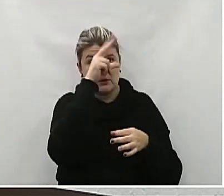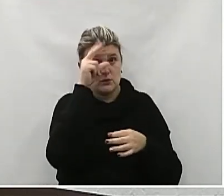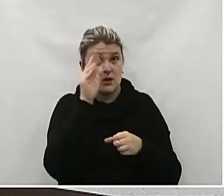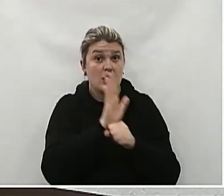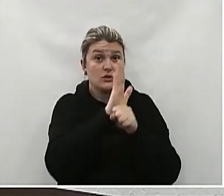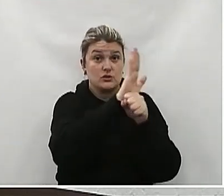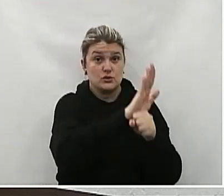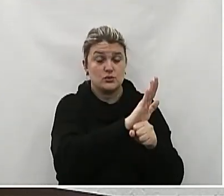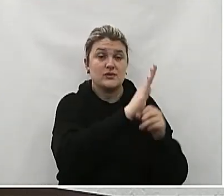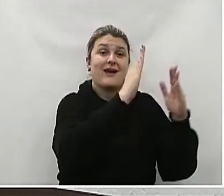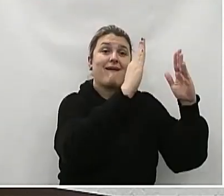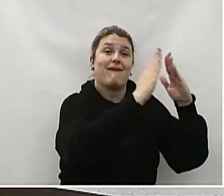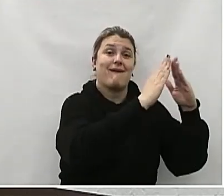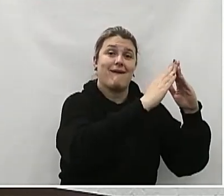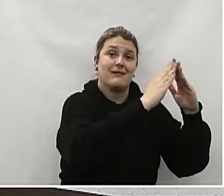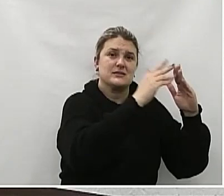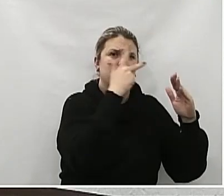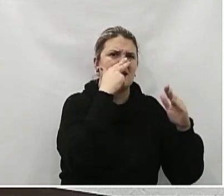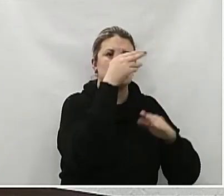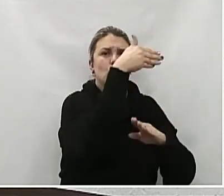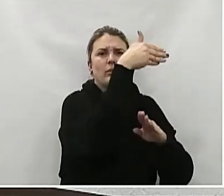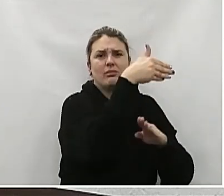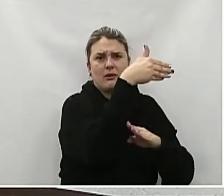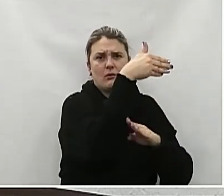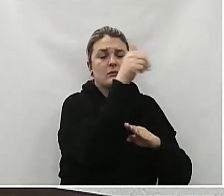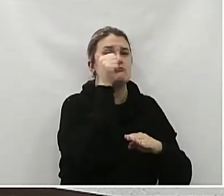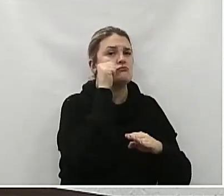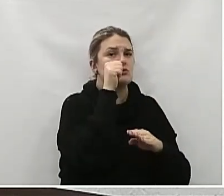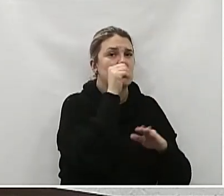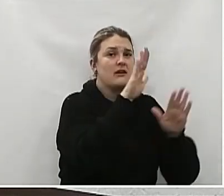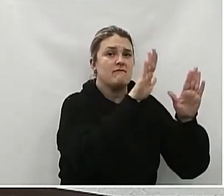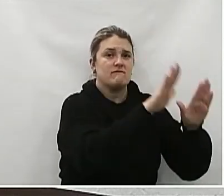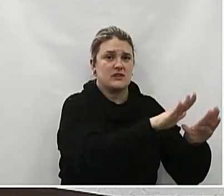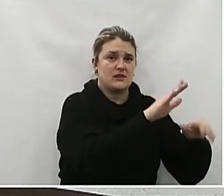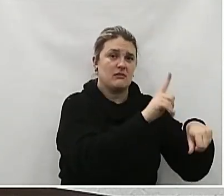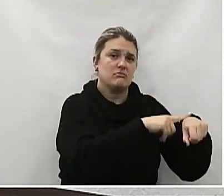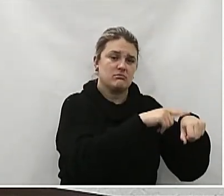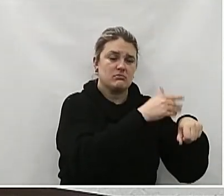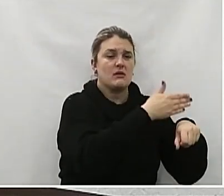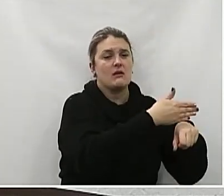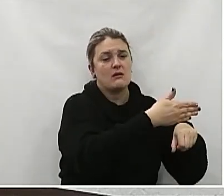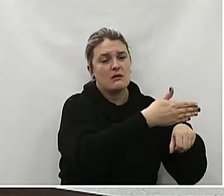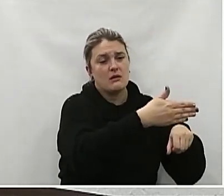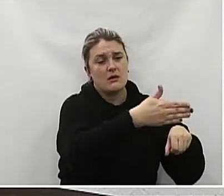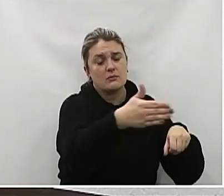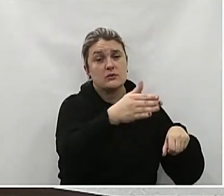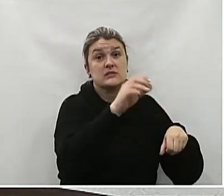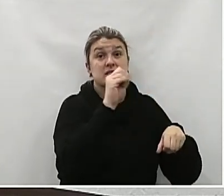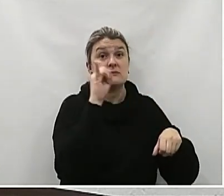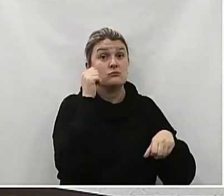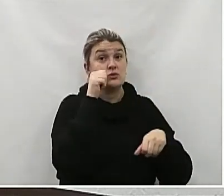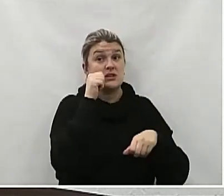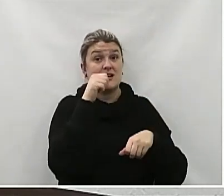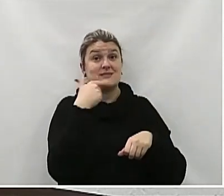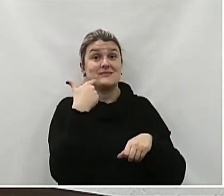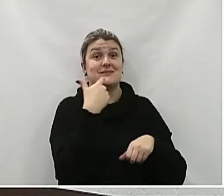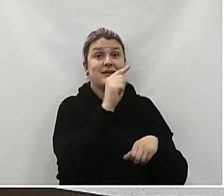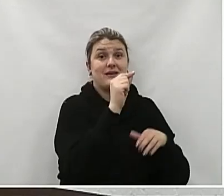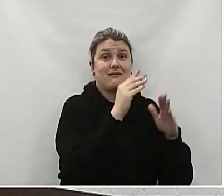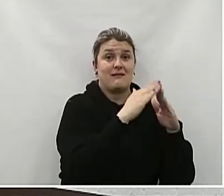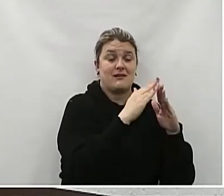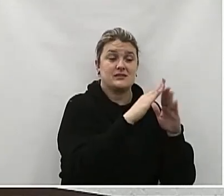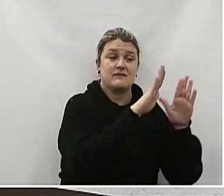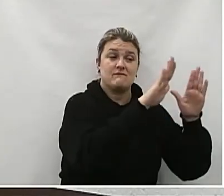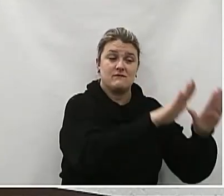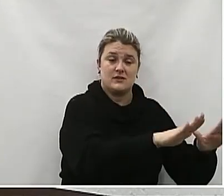uma casa de passagem Que é um hotel Onde a mulher é abrigada temporariamente Quando ela sai de casa para ser abrigada